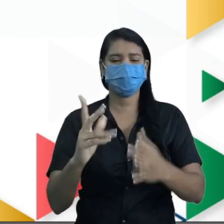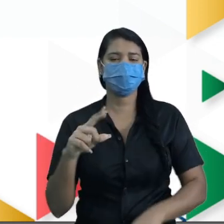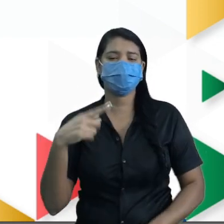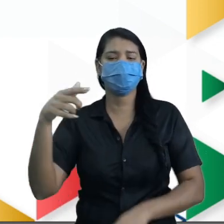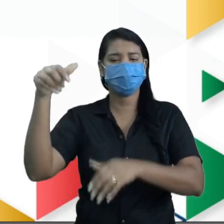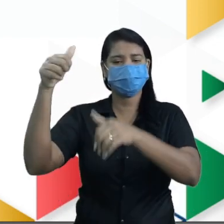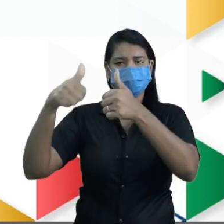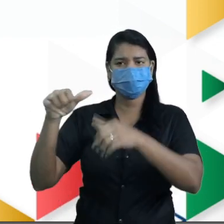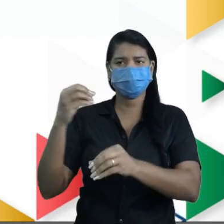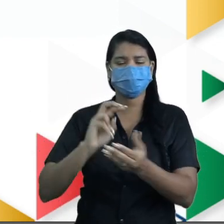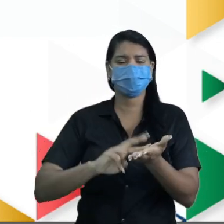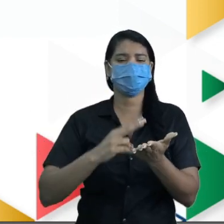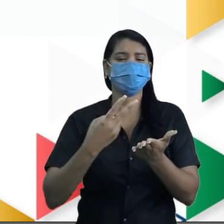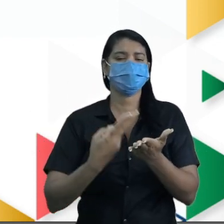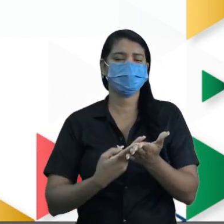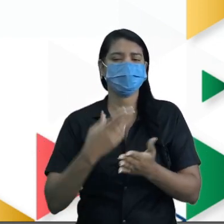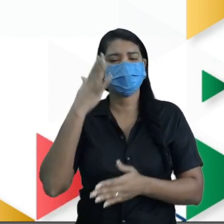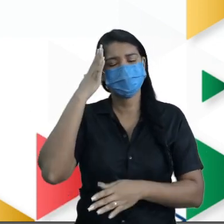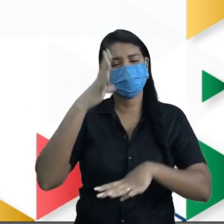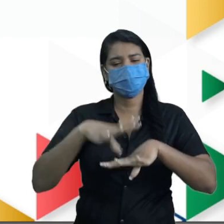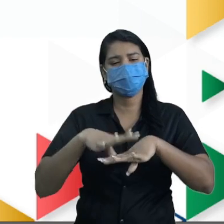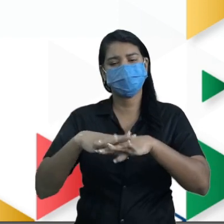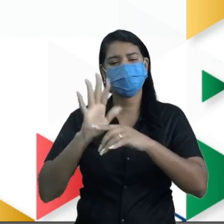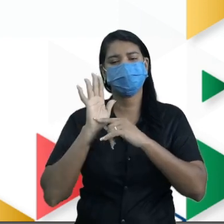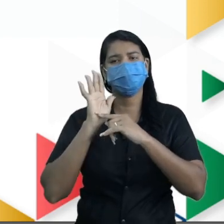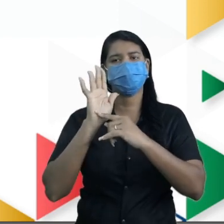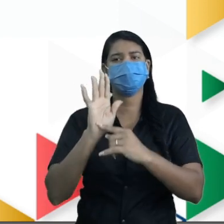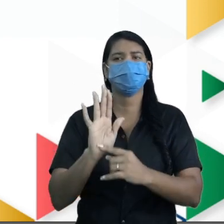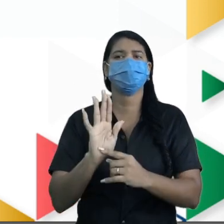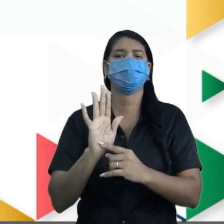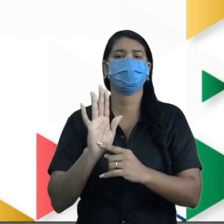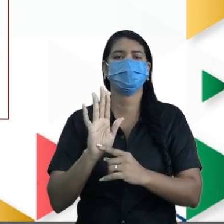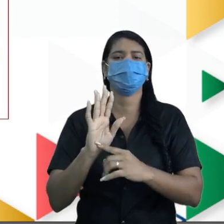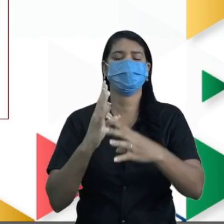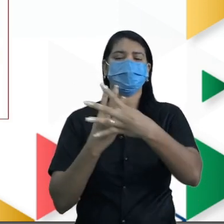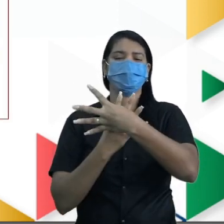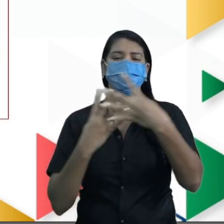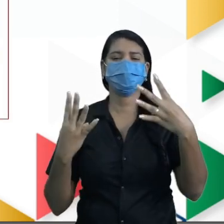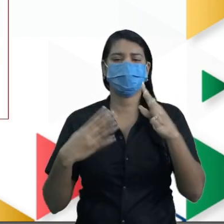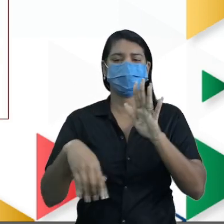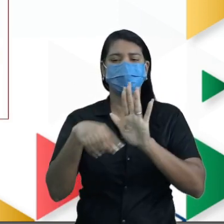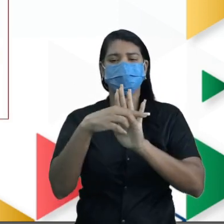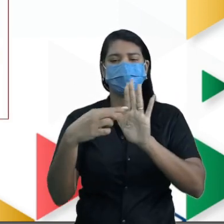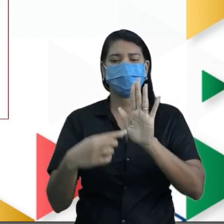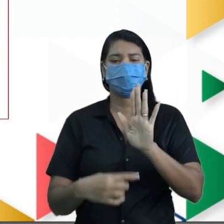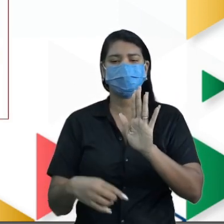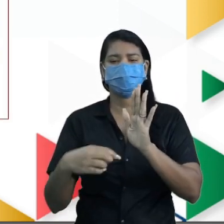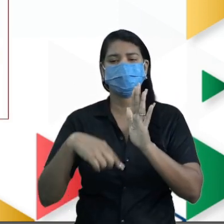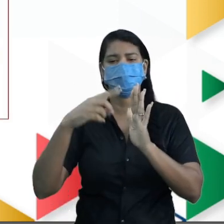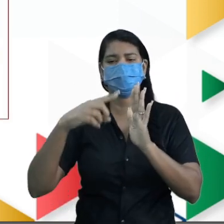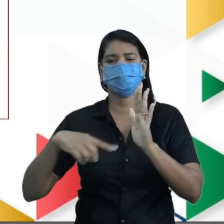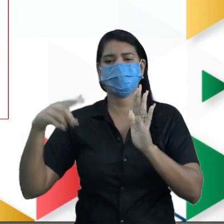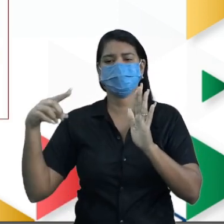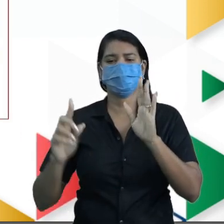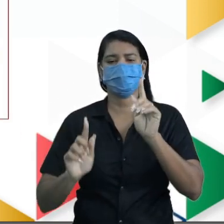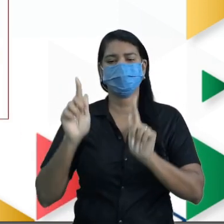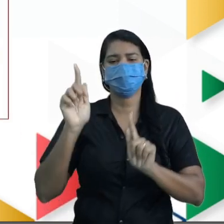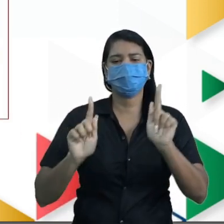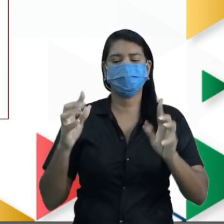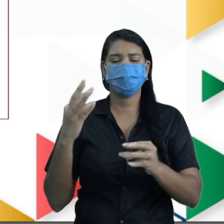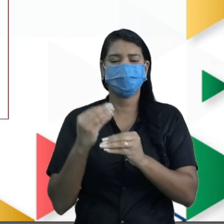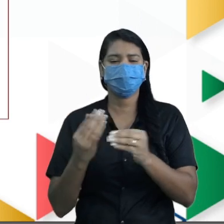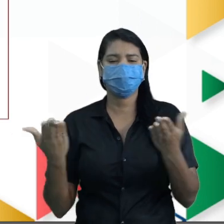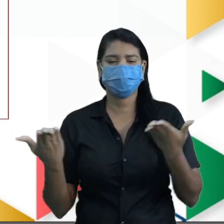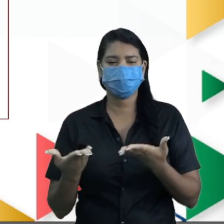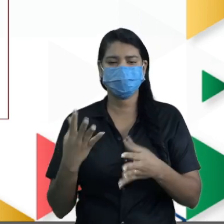analisá-los e interpretá-los, que aí é a exposição das tabelas ou dos gráficos que nós vamos falar agora. As